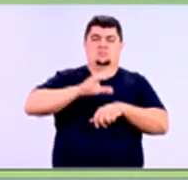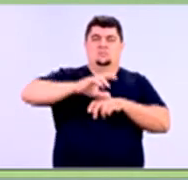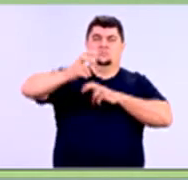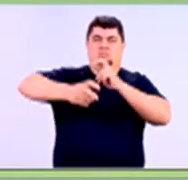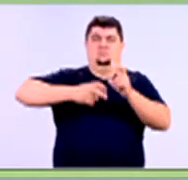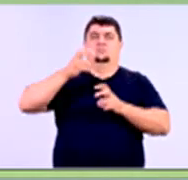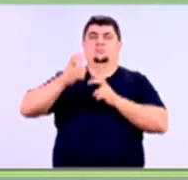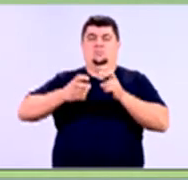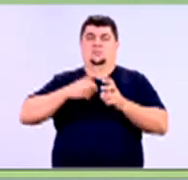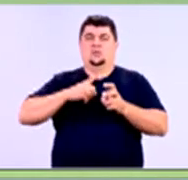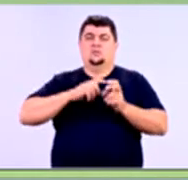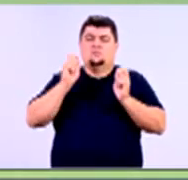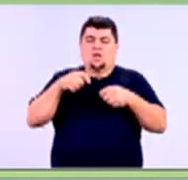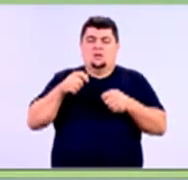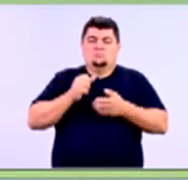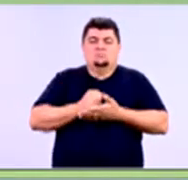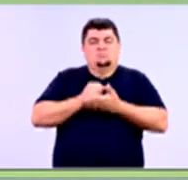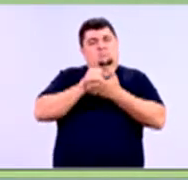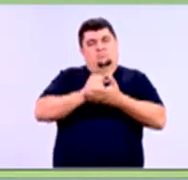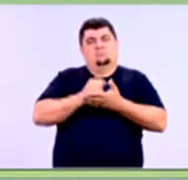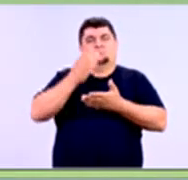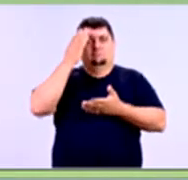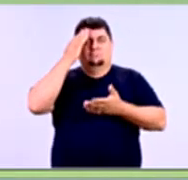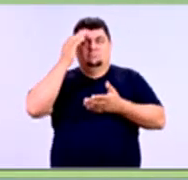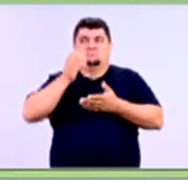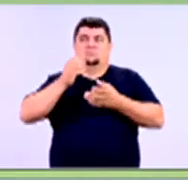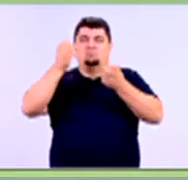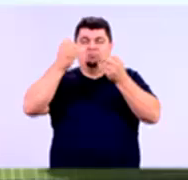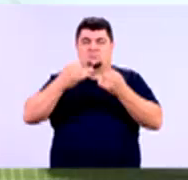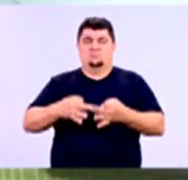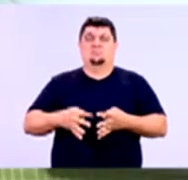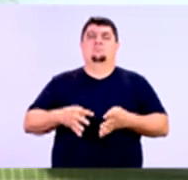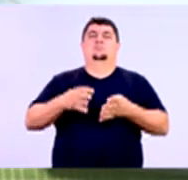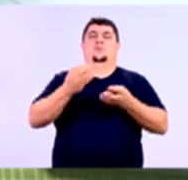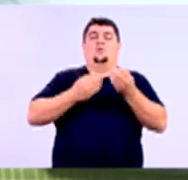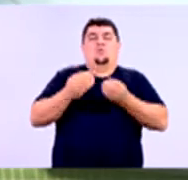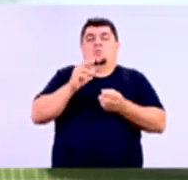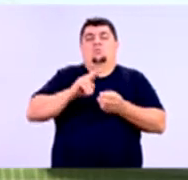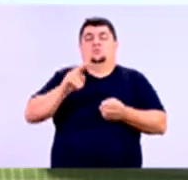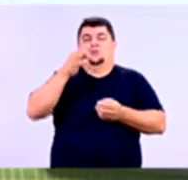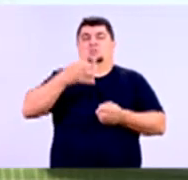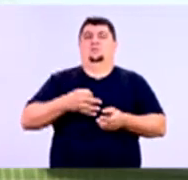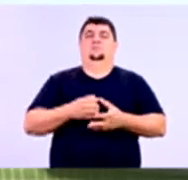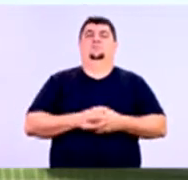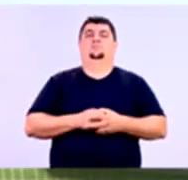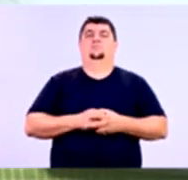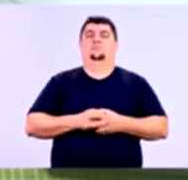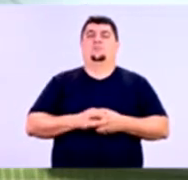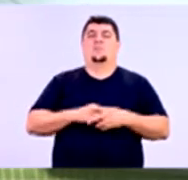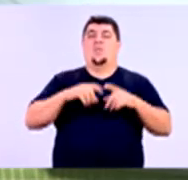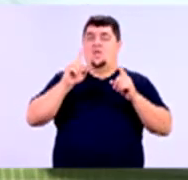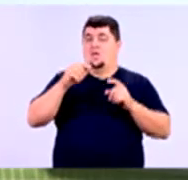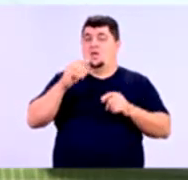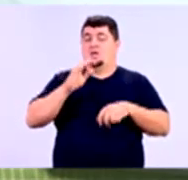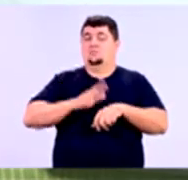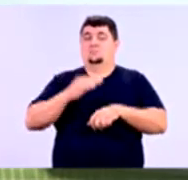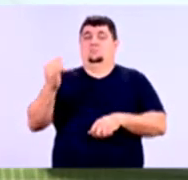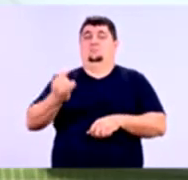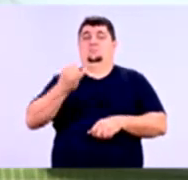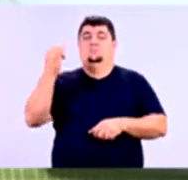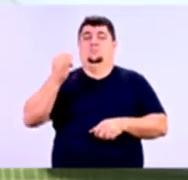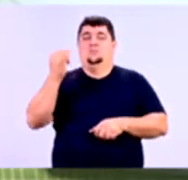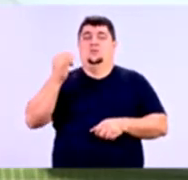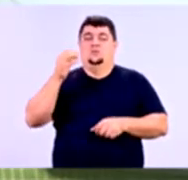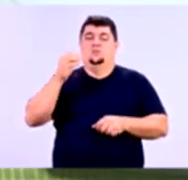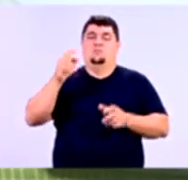que tenta trazer maneiras de utilizar o computador para realmente amparar a sua vida prática. E isso aí faz parte dentro